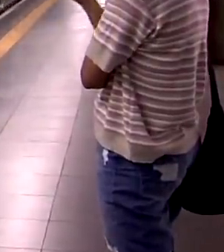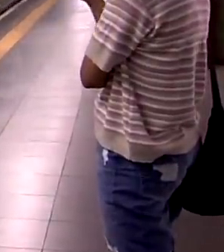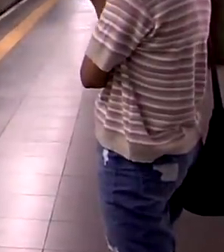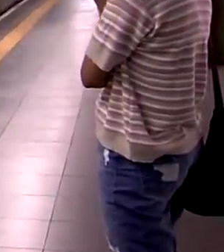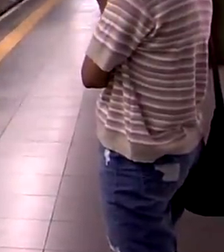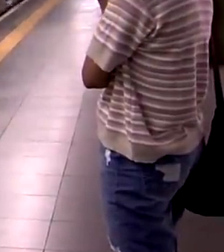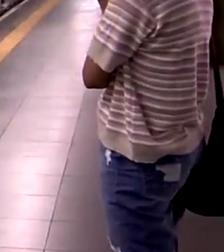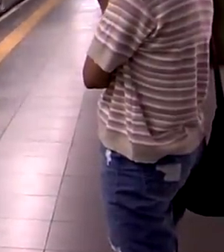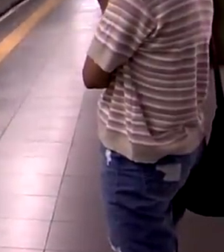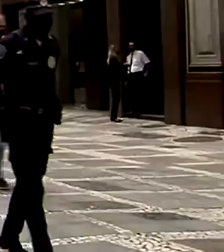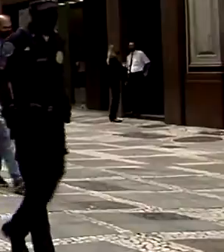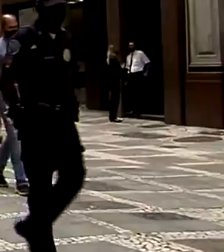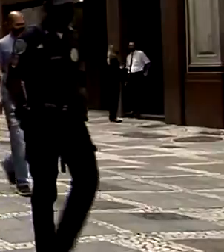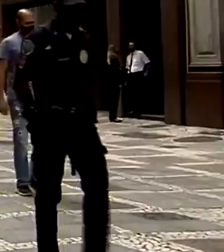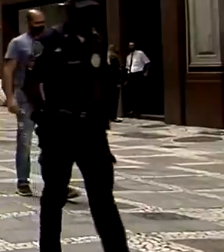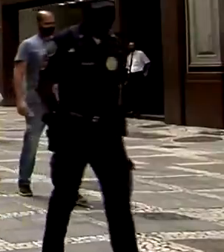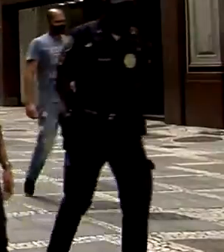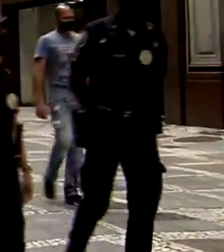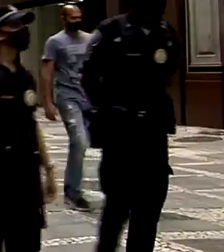Fique de